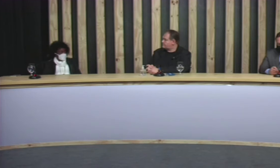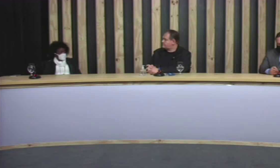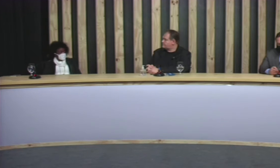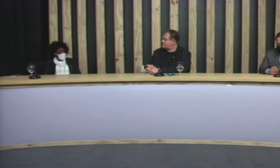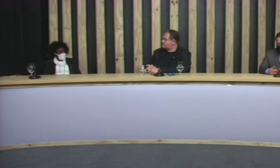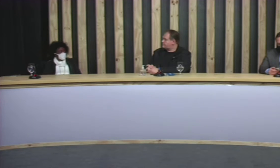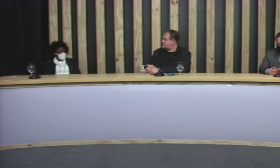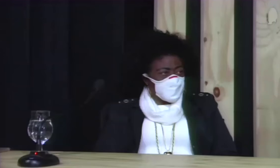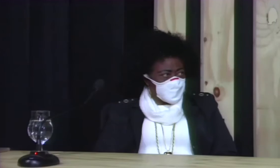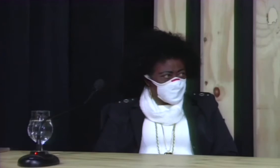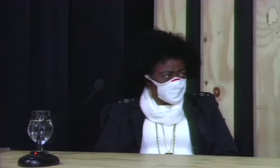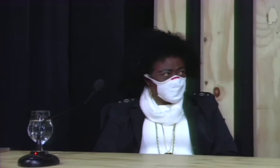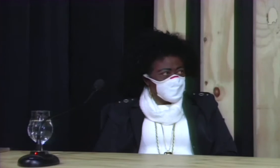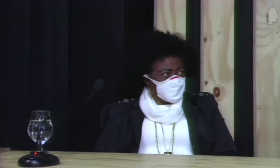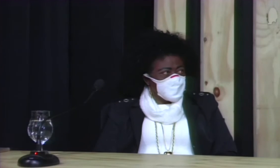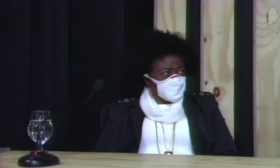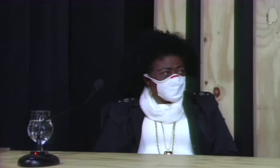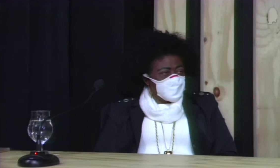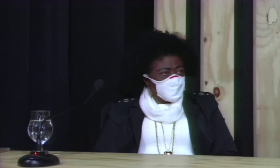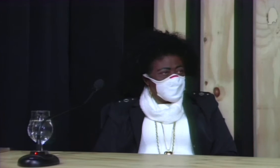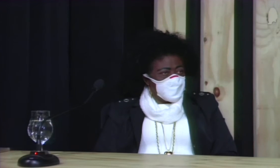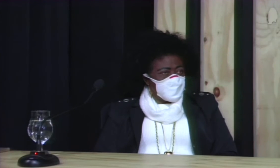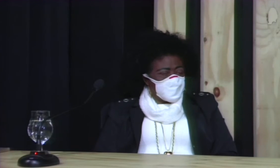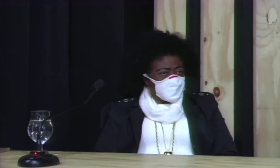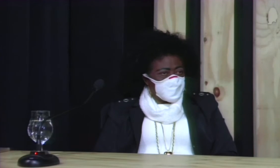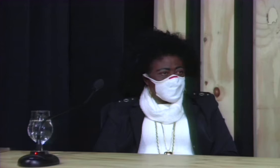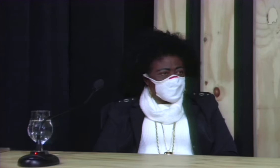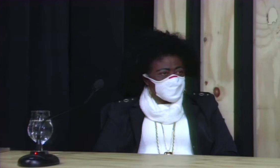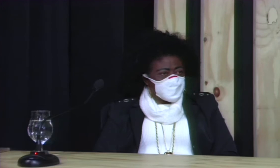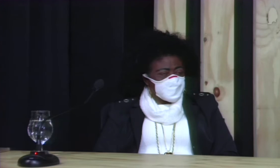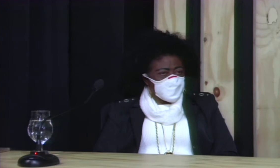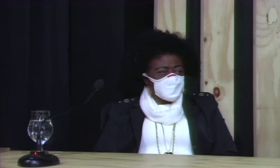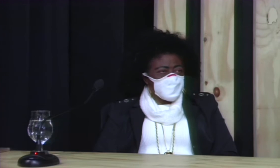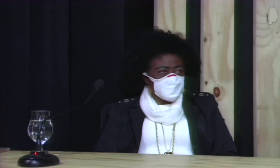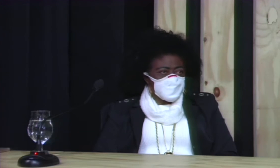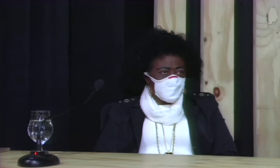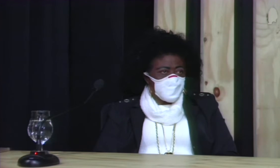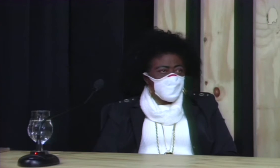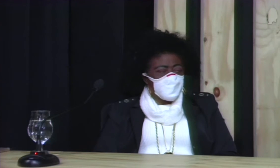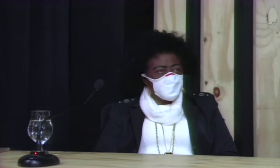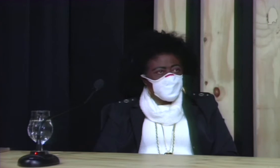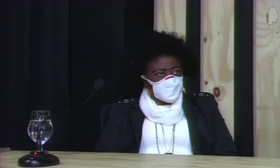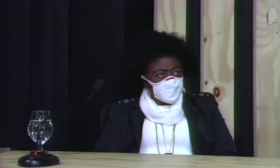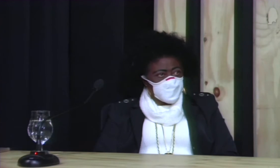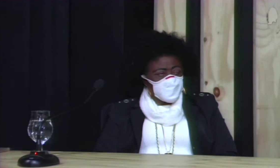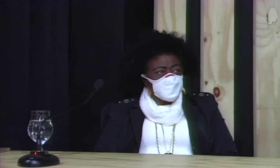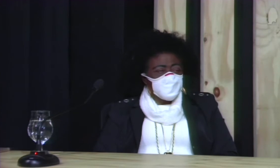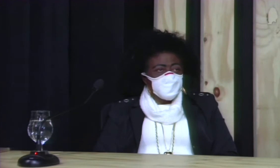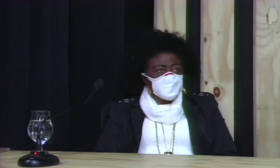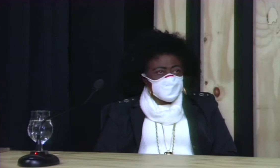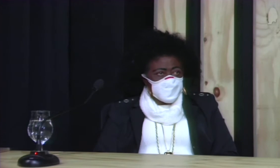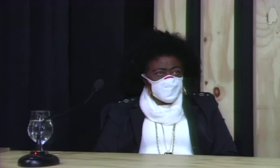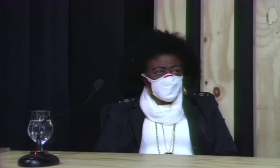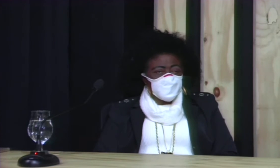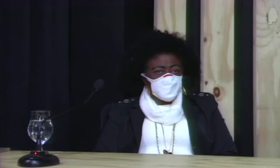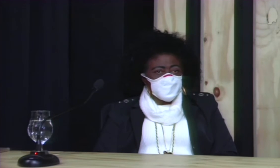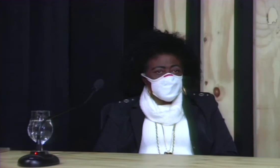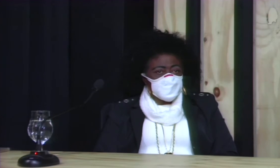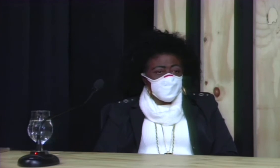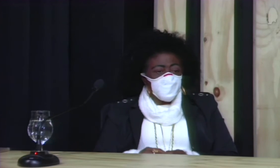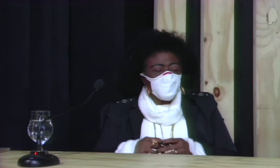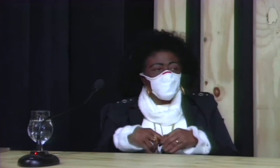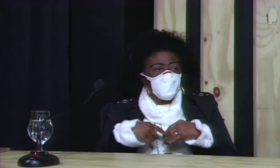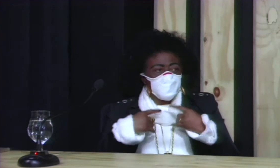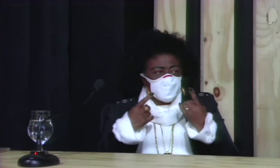lei maior, que é clara que a residência é inviolável, exceto por